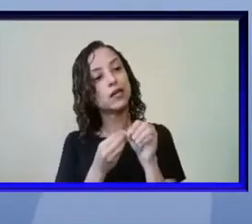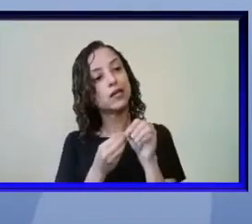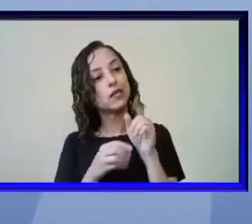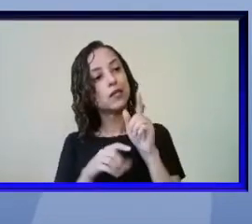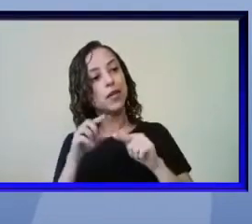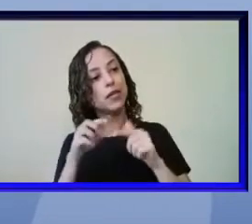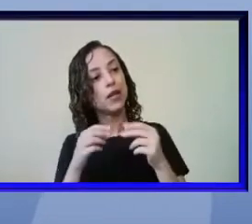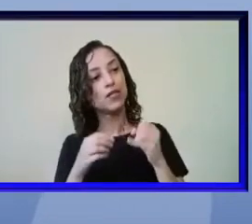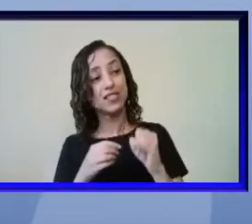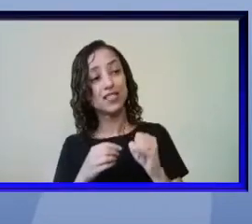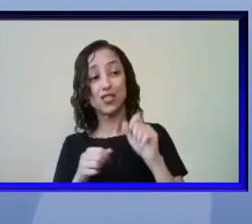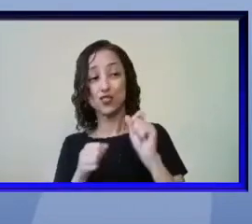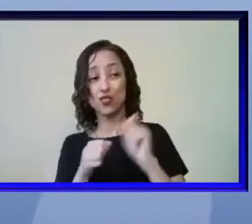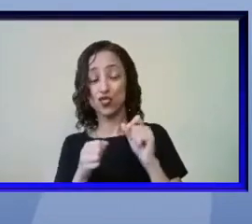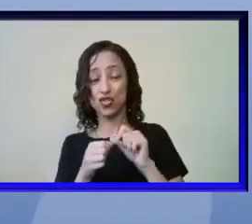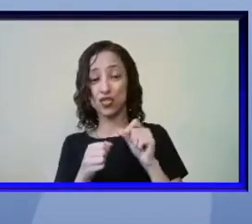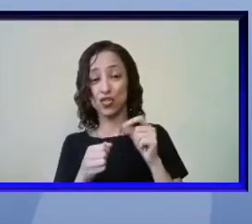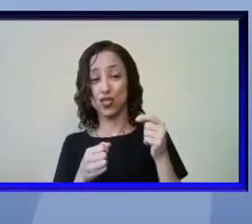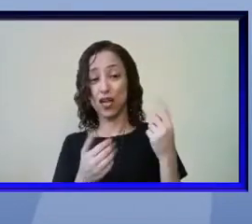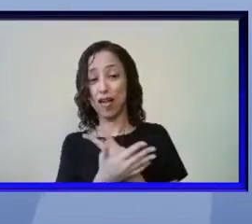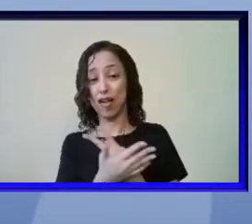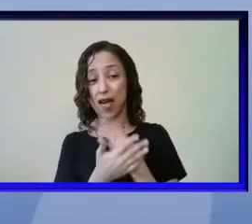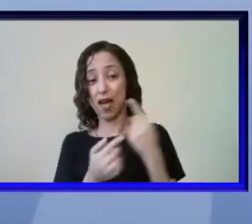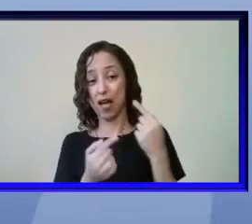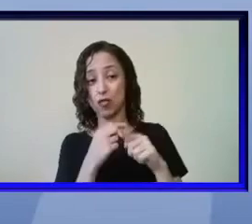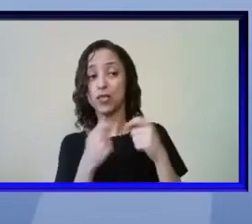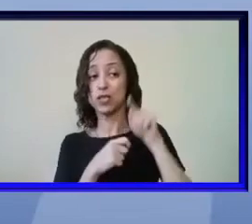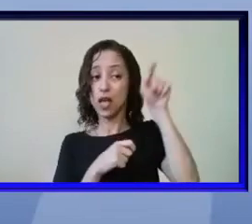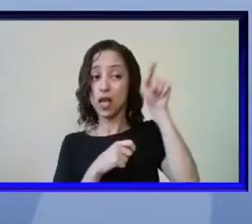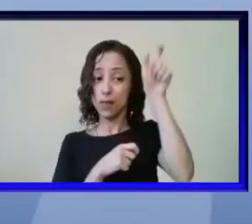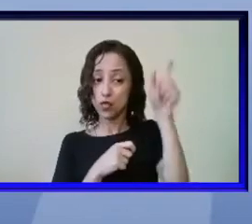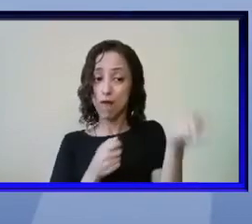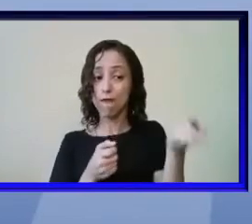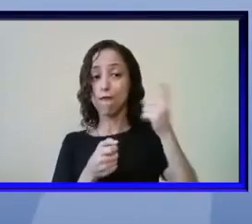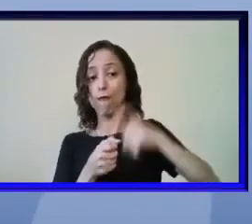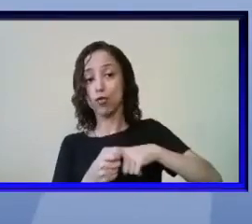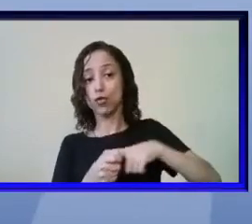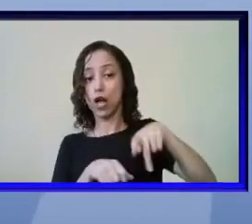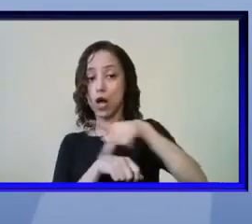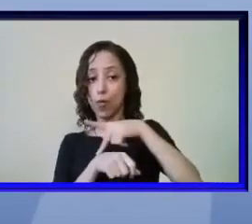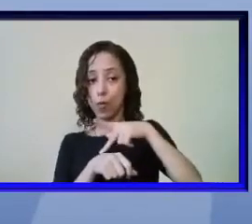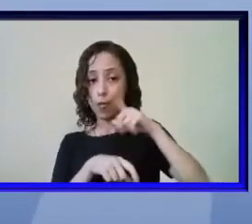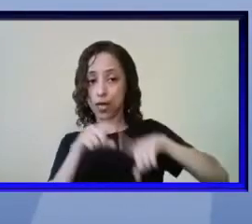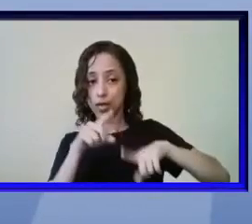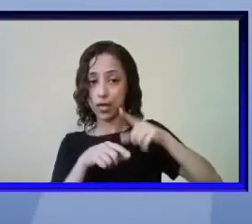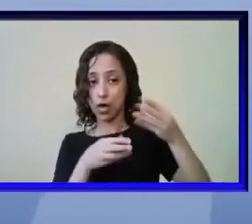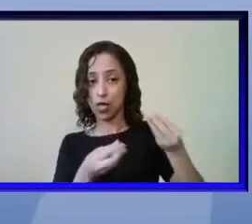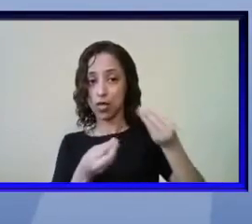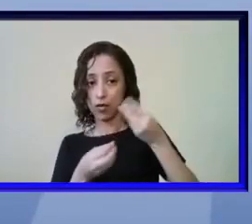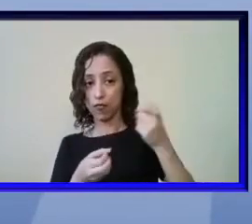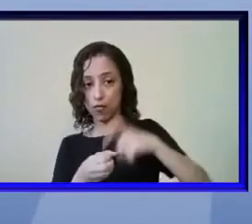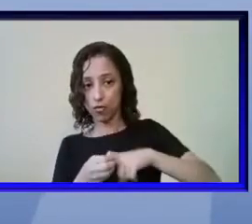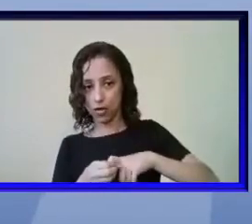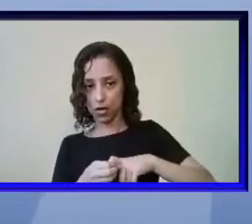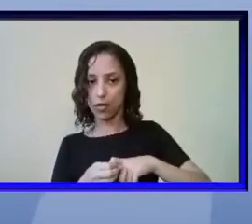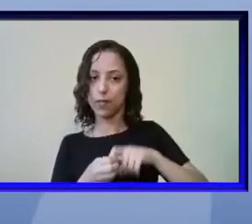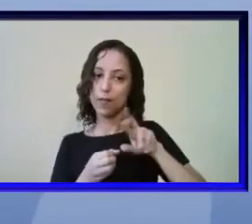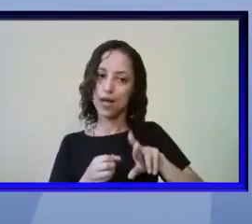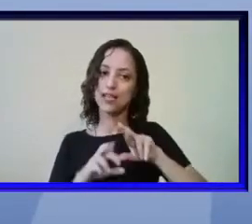enviado indevidamente volte ao país tá mas são coisas distintas programa refauna